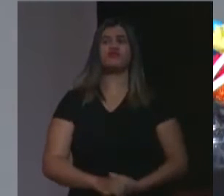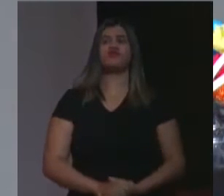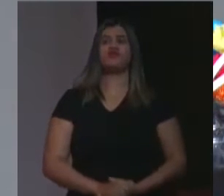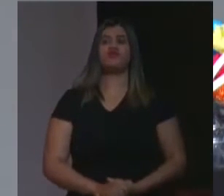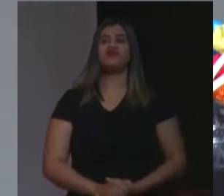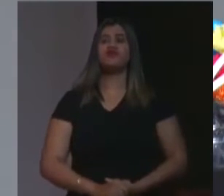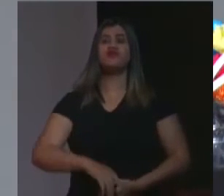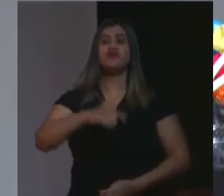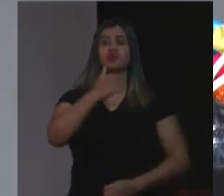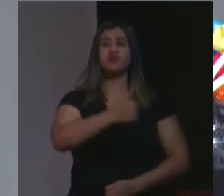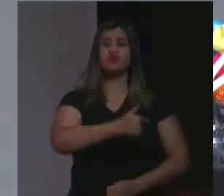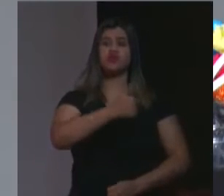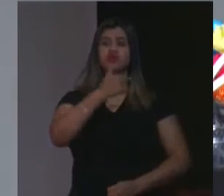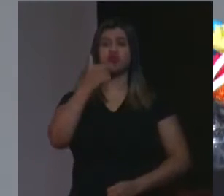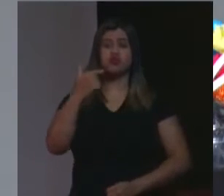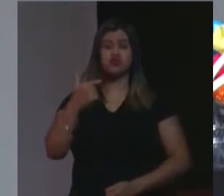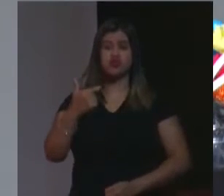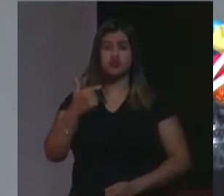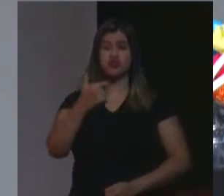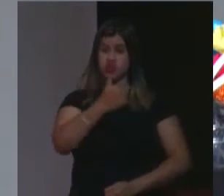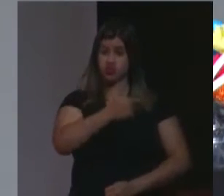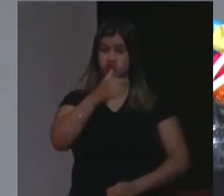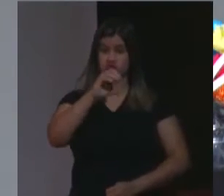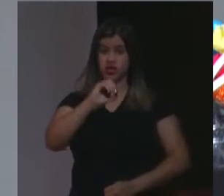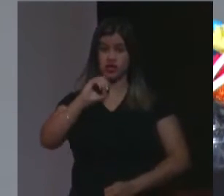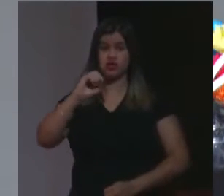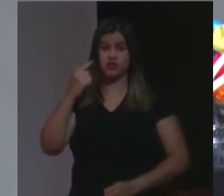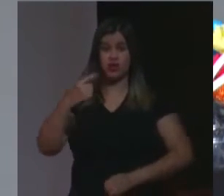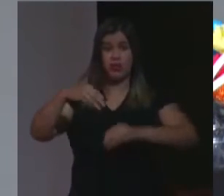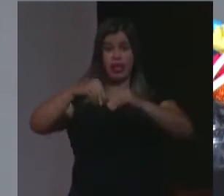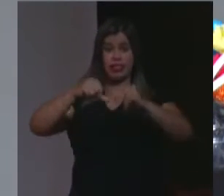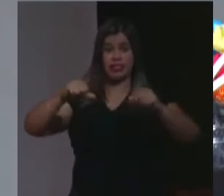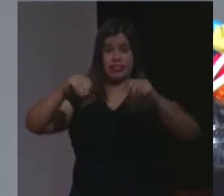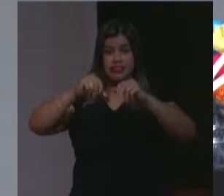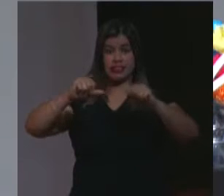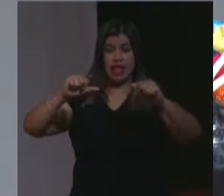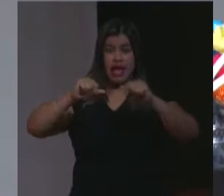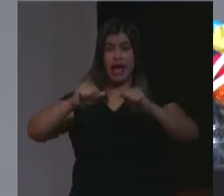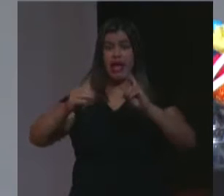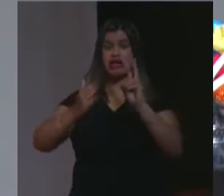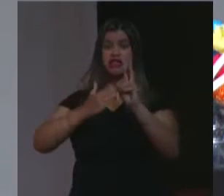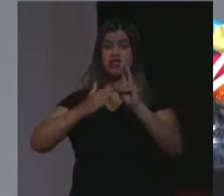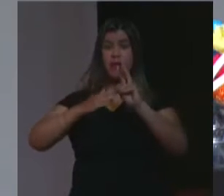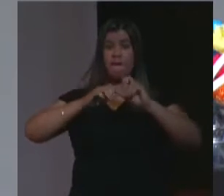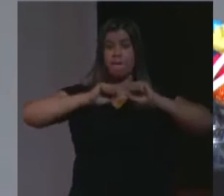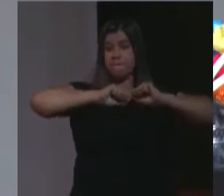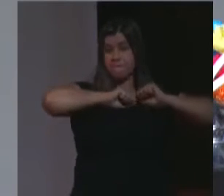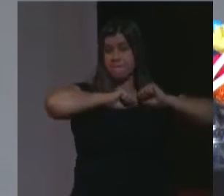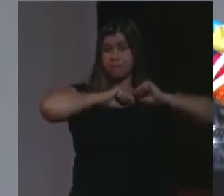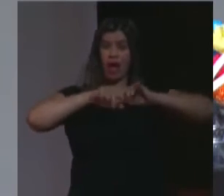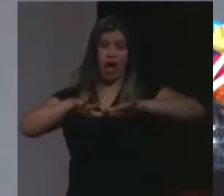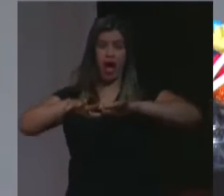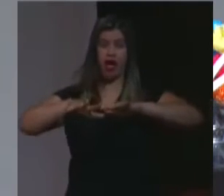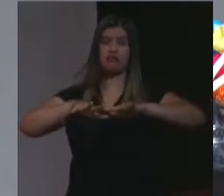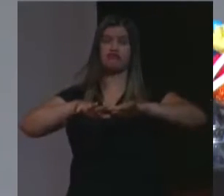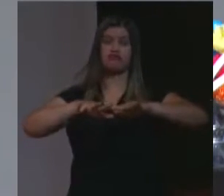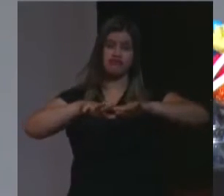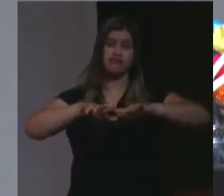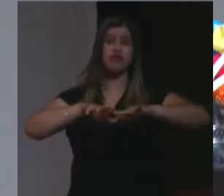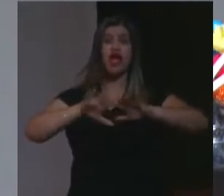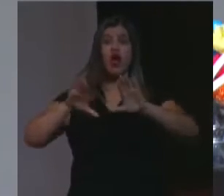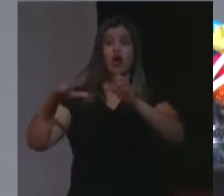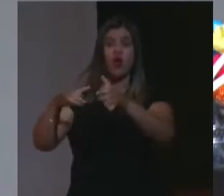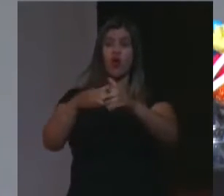201 terras indígenas estavam invadidas, de 145 povos